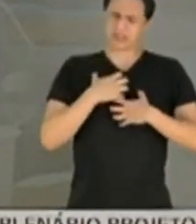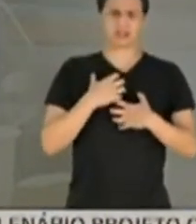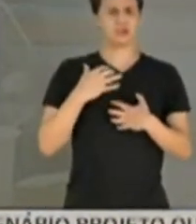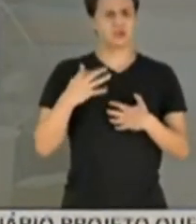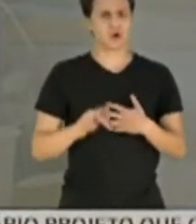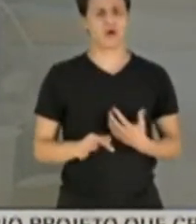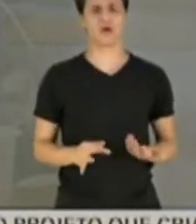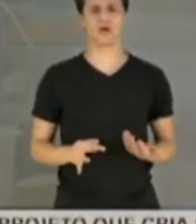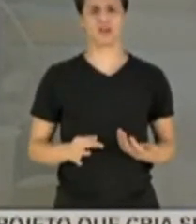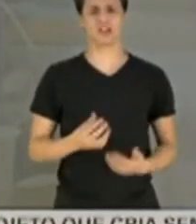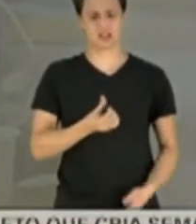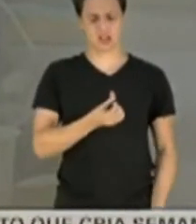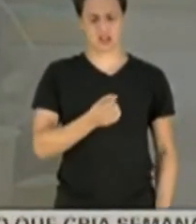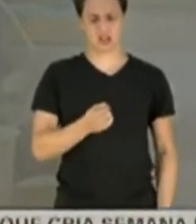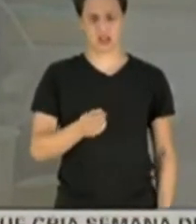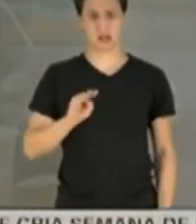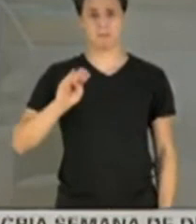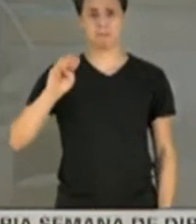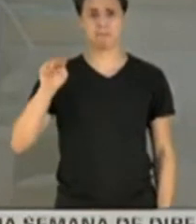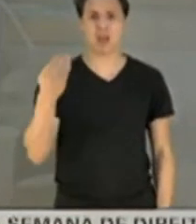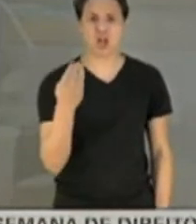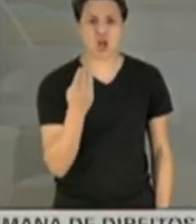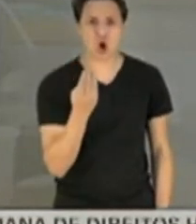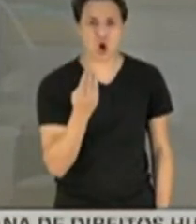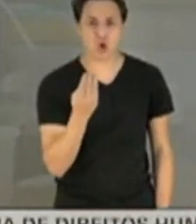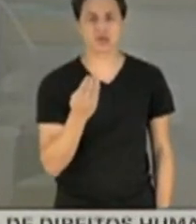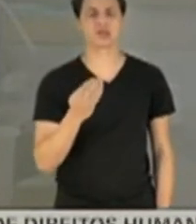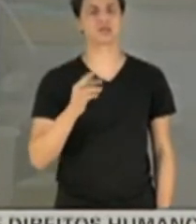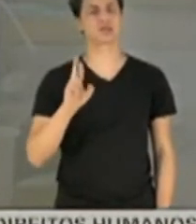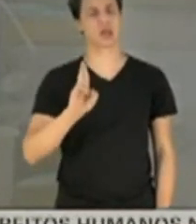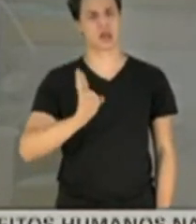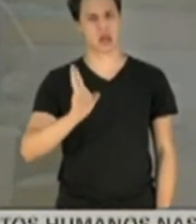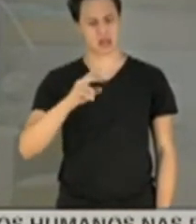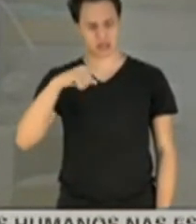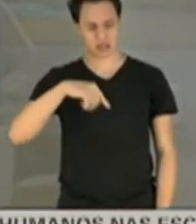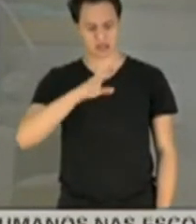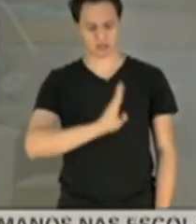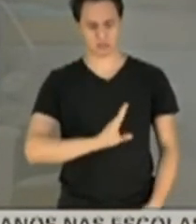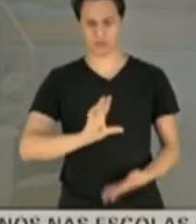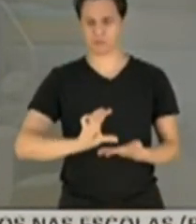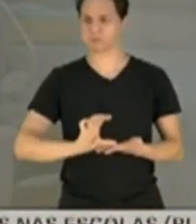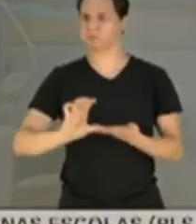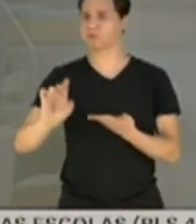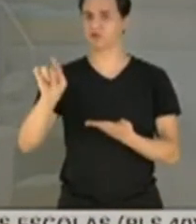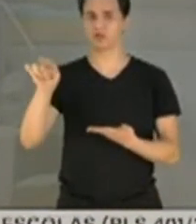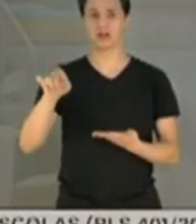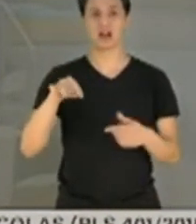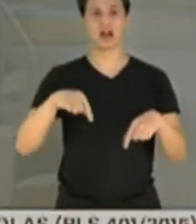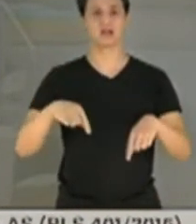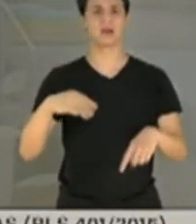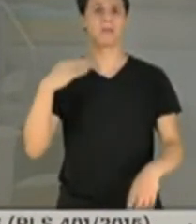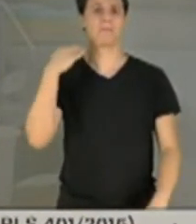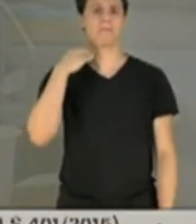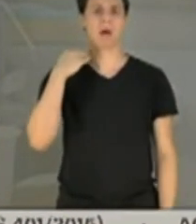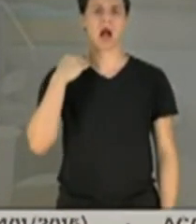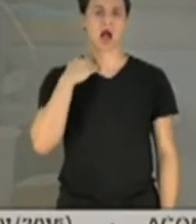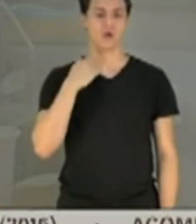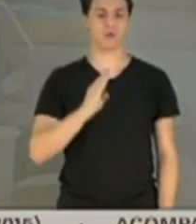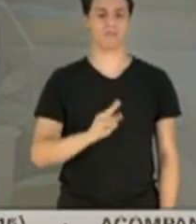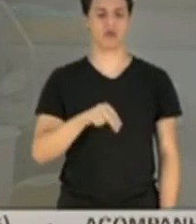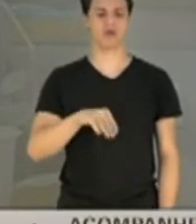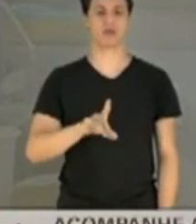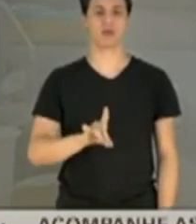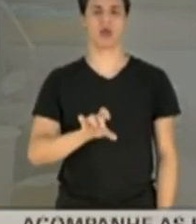60 bilhões de reais saíram do Brasil, do nosso BNDES, para